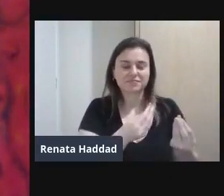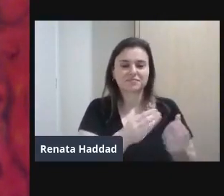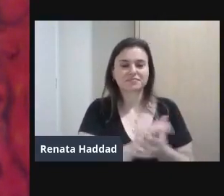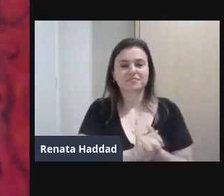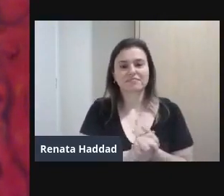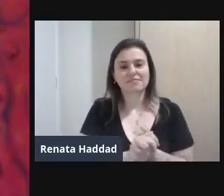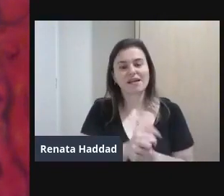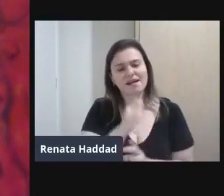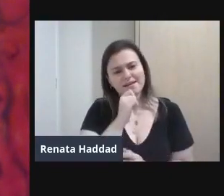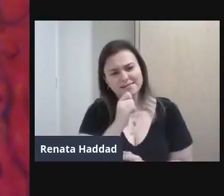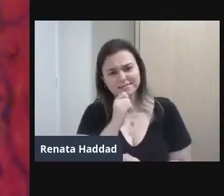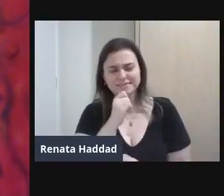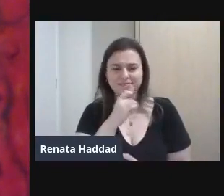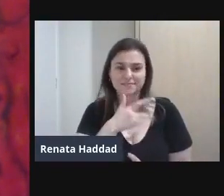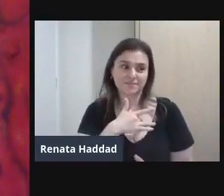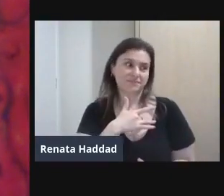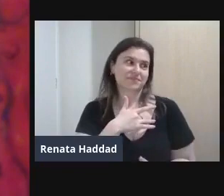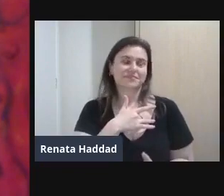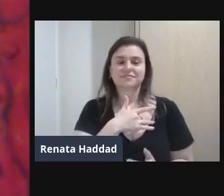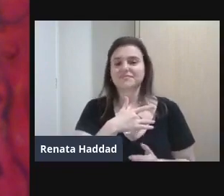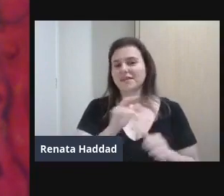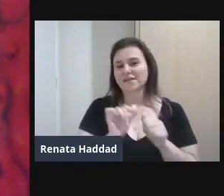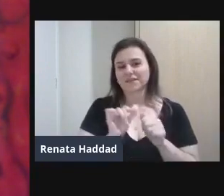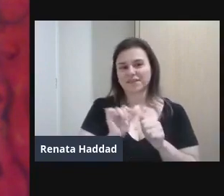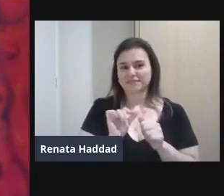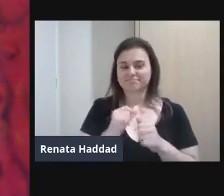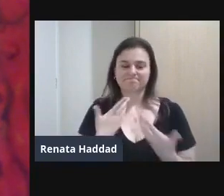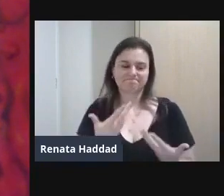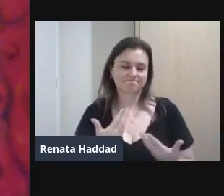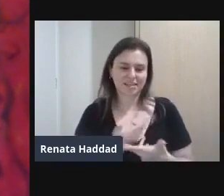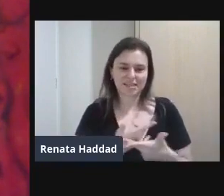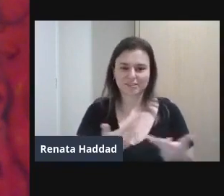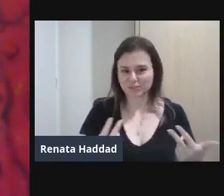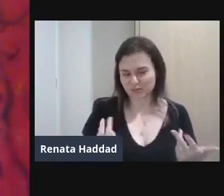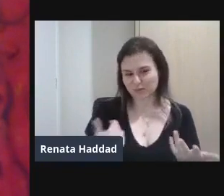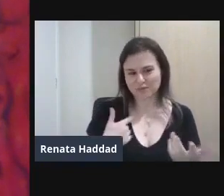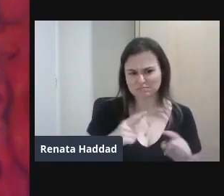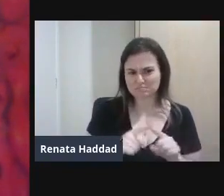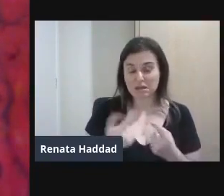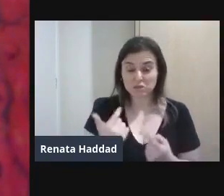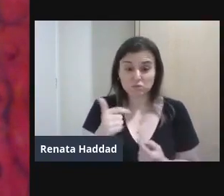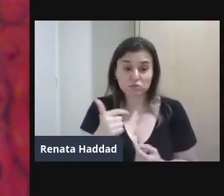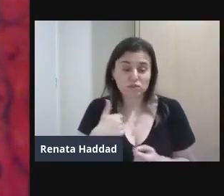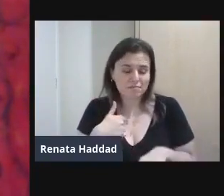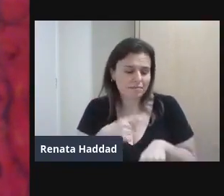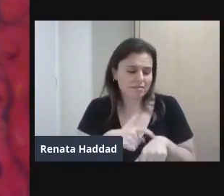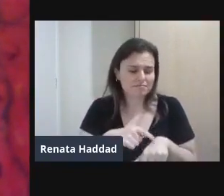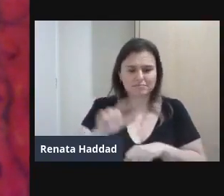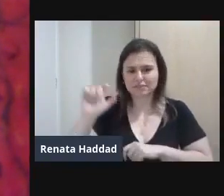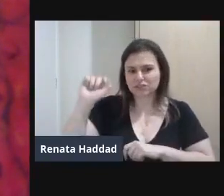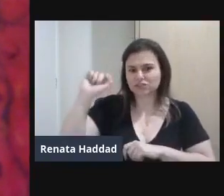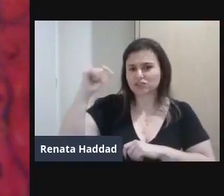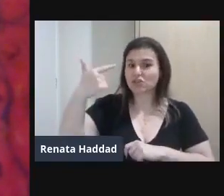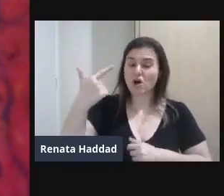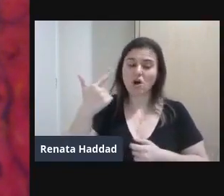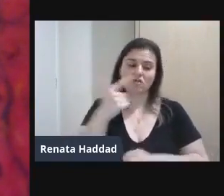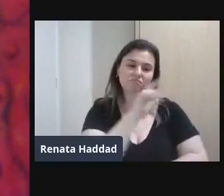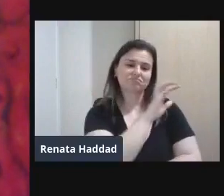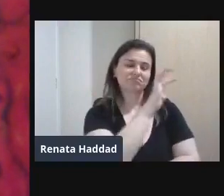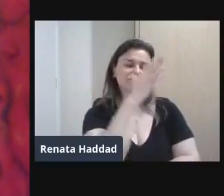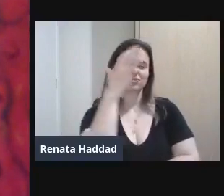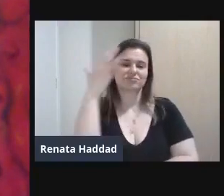Apaixonada Ia realizando Seus sonhos Mas não tinha Mais tempo Para o sol Não tinha Mais tempo Para o seu jardim